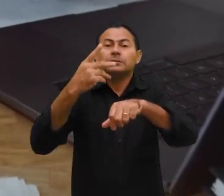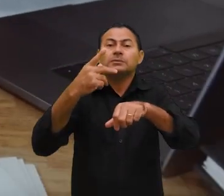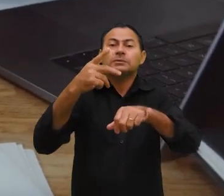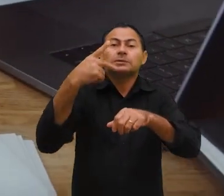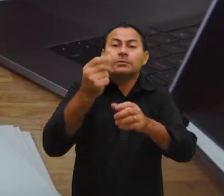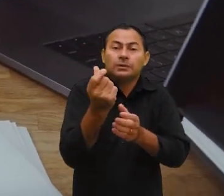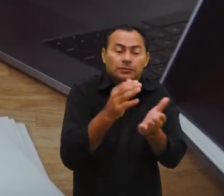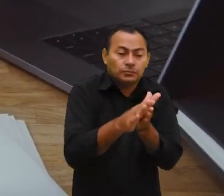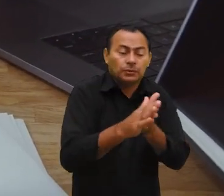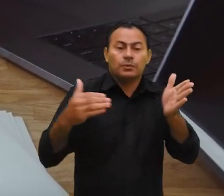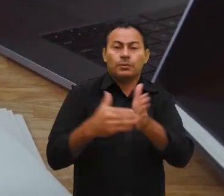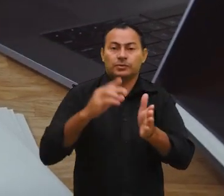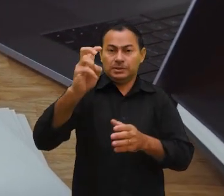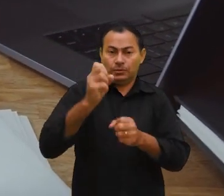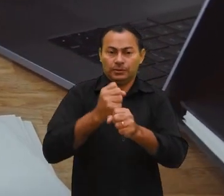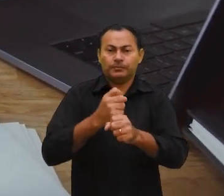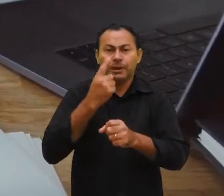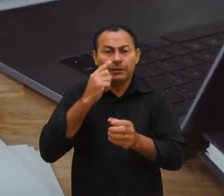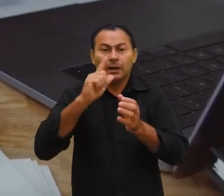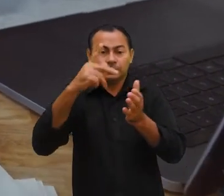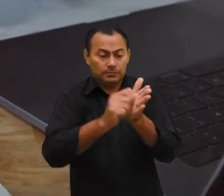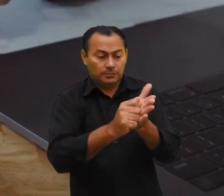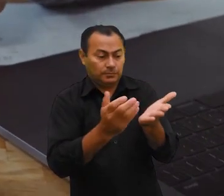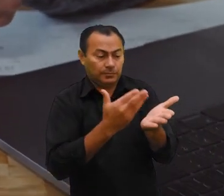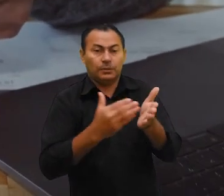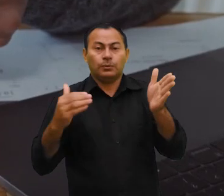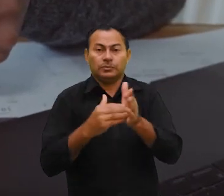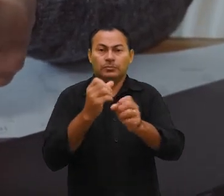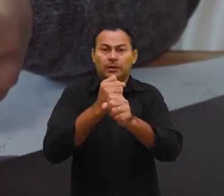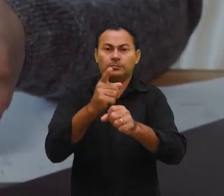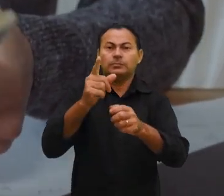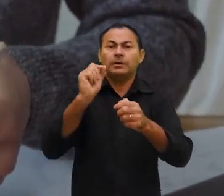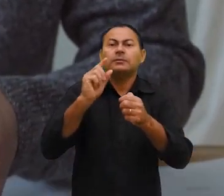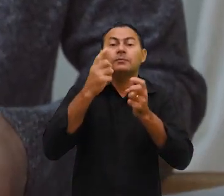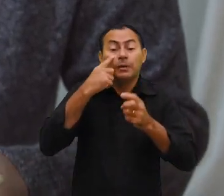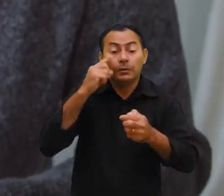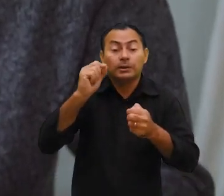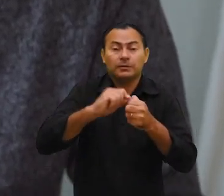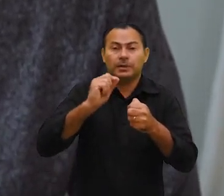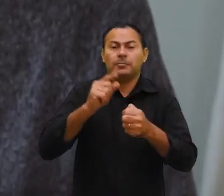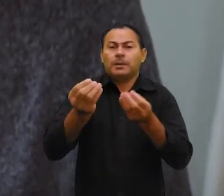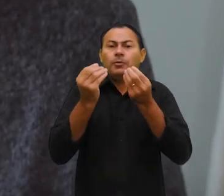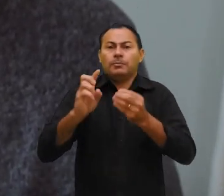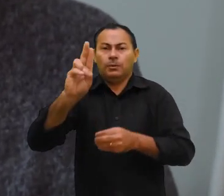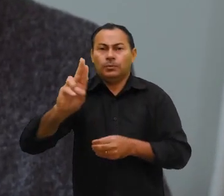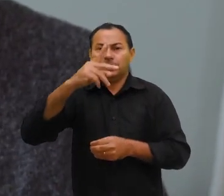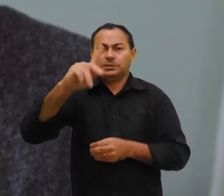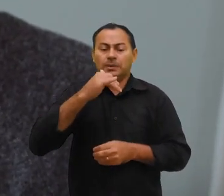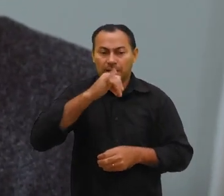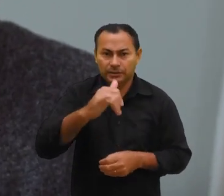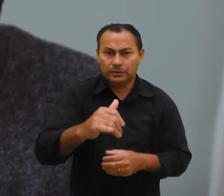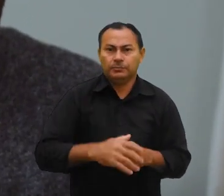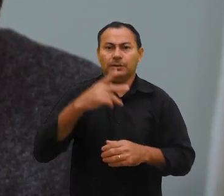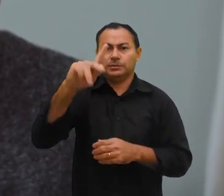dinheiro nos últimos cinco anos. Vamos dar uma olhada nas suas agendas dos últimos anos e ver o que você tem feito e como você tem usado